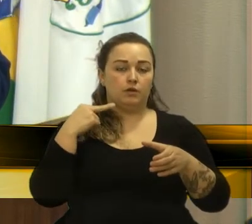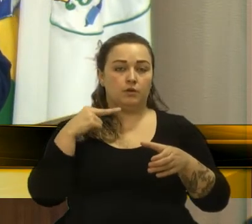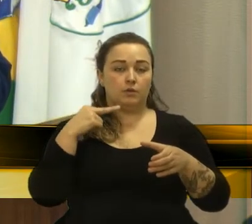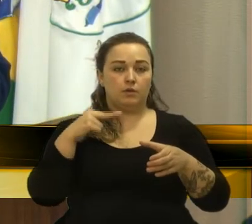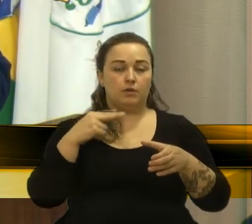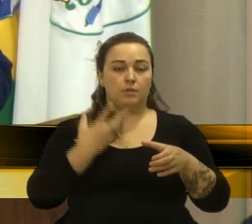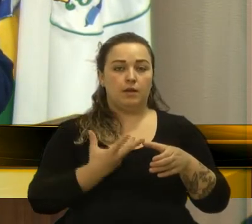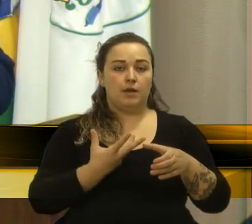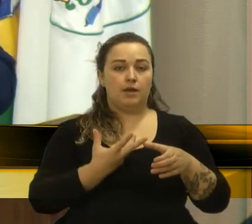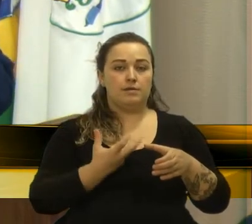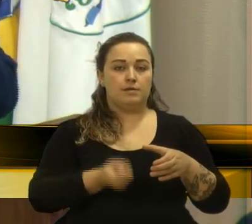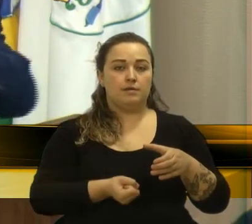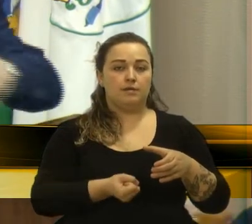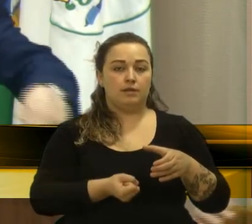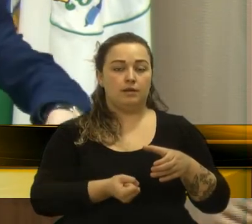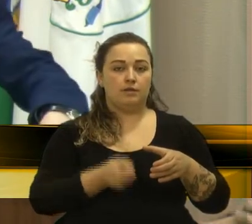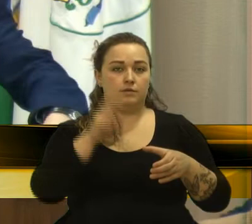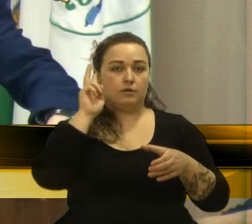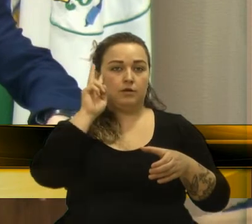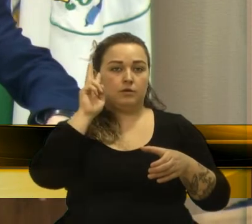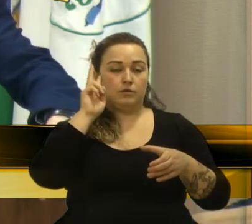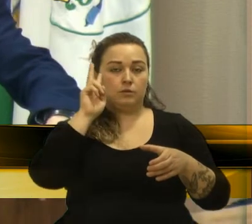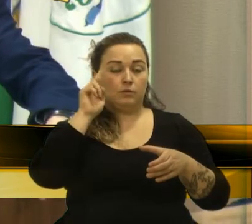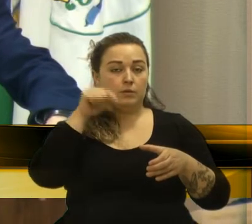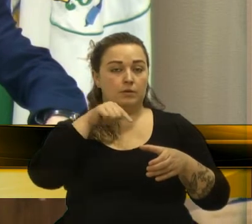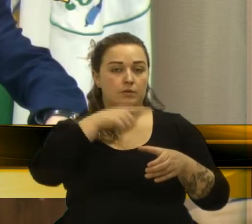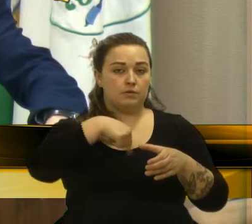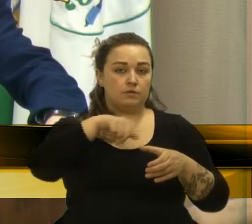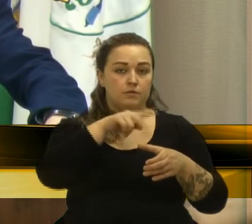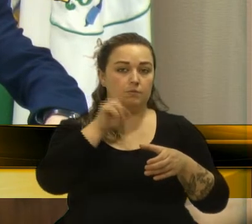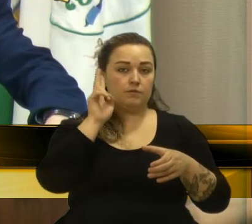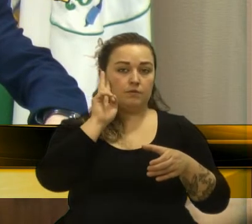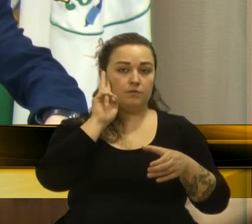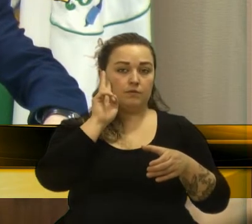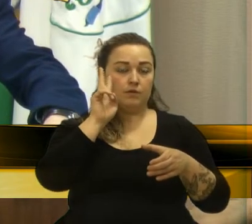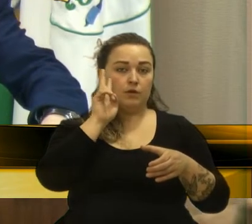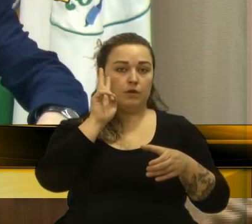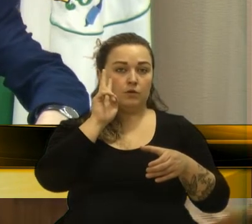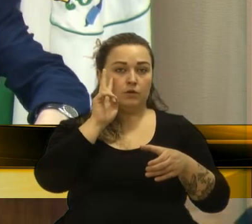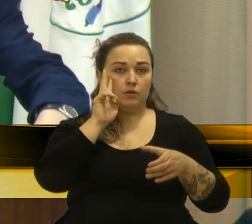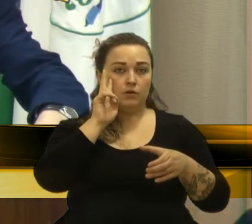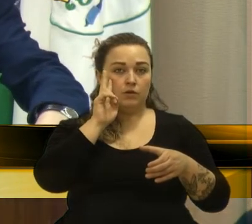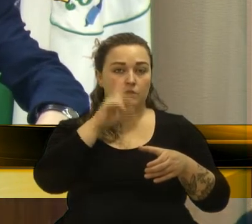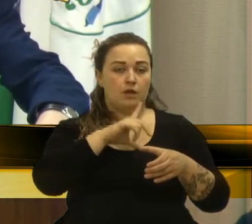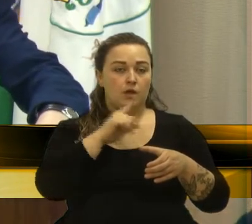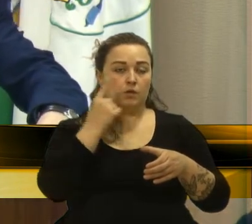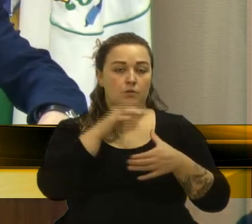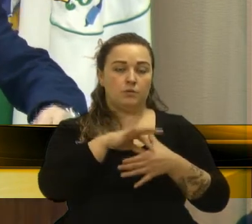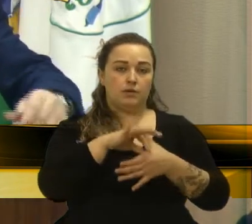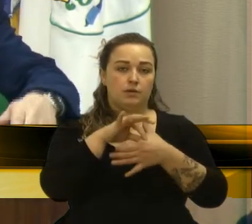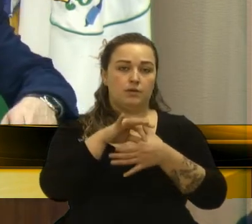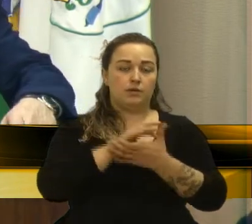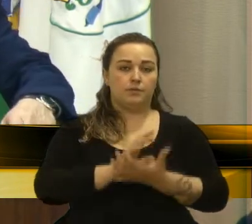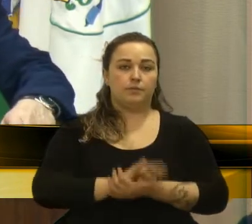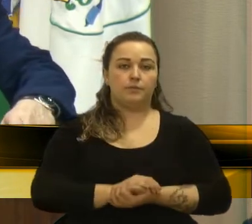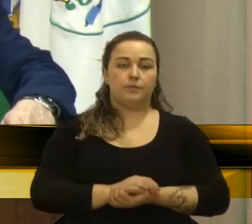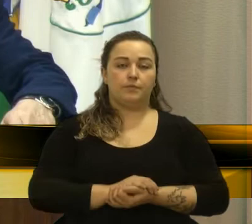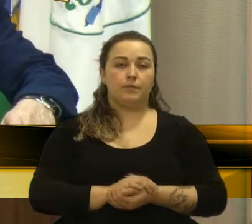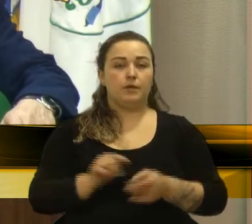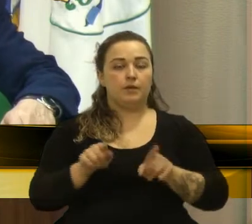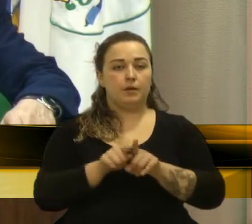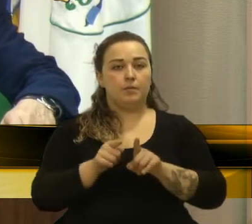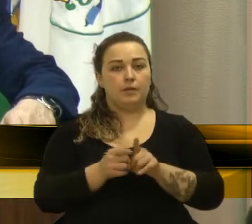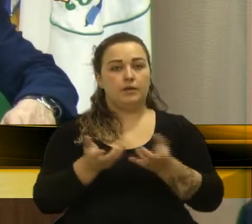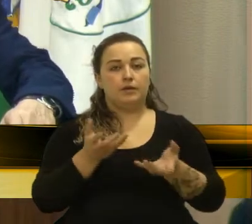causa e, dentre esses vereadores, depois disponibilizar alguém que possa encabeçar. Também eu gostaria de mostrar aí,